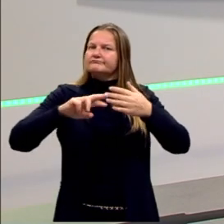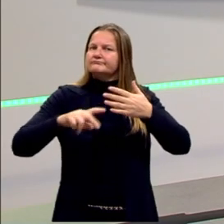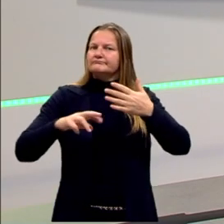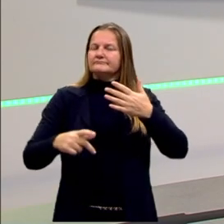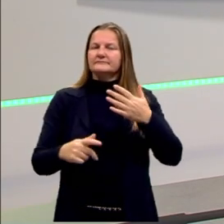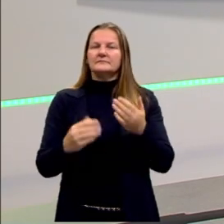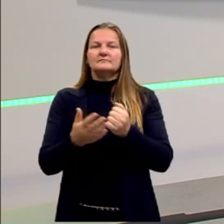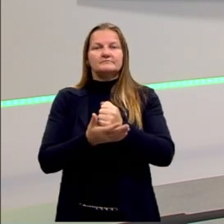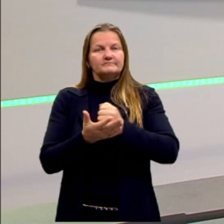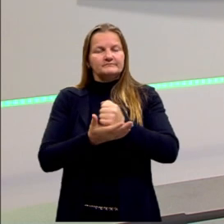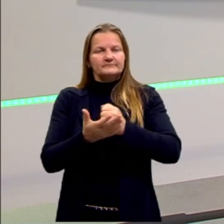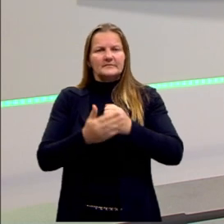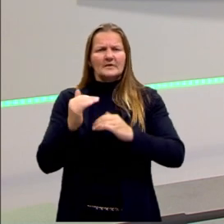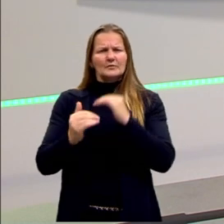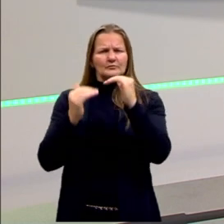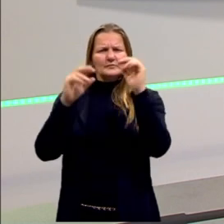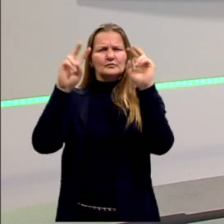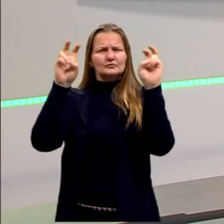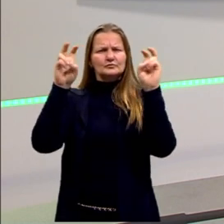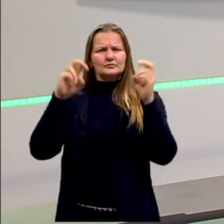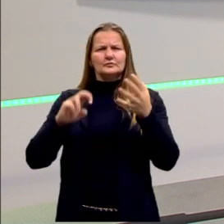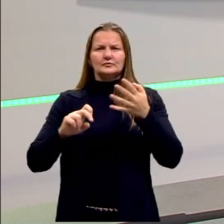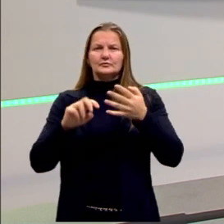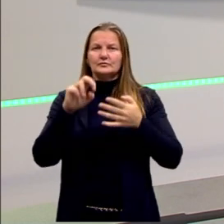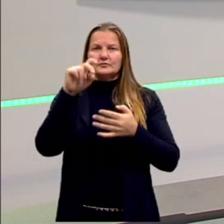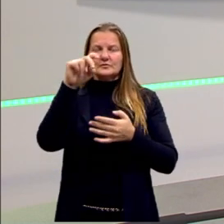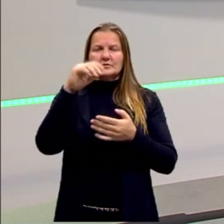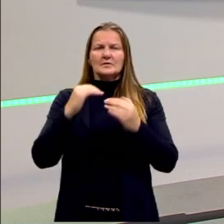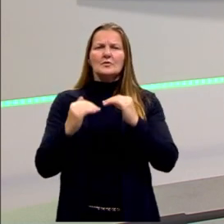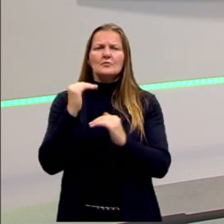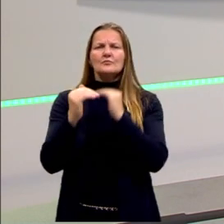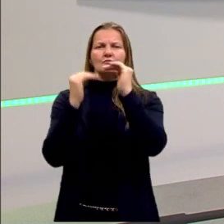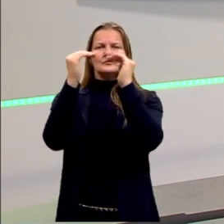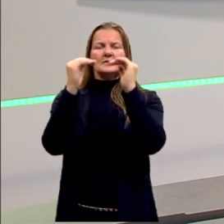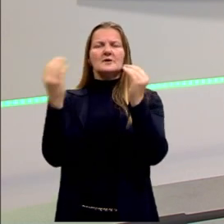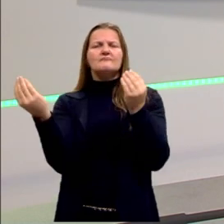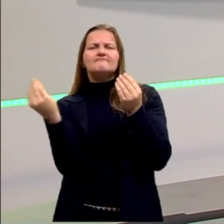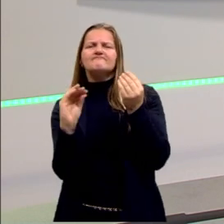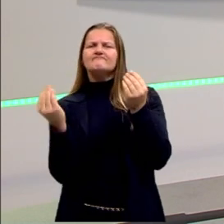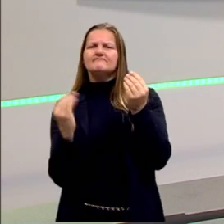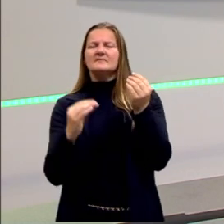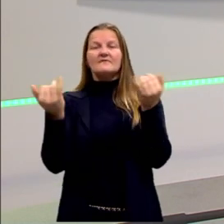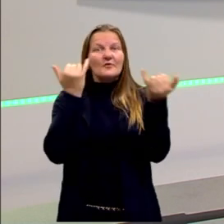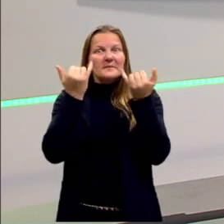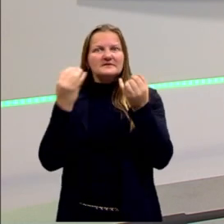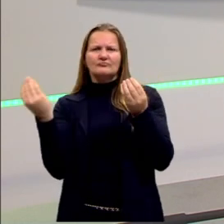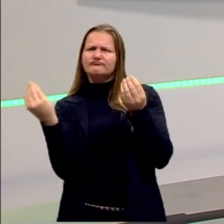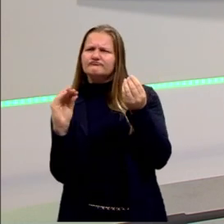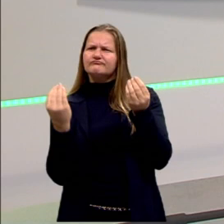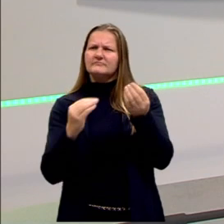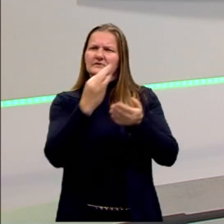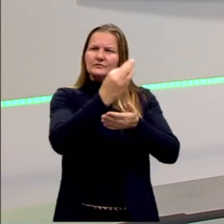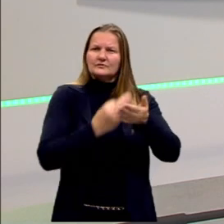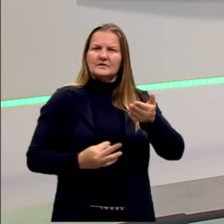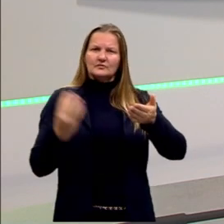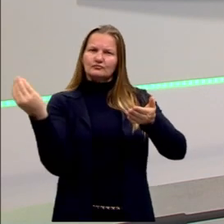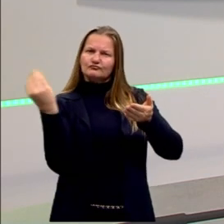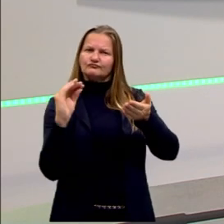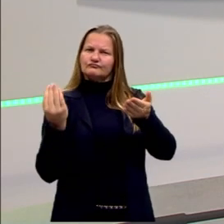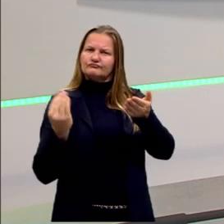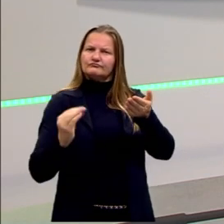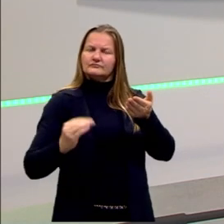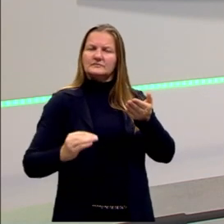básico da progressão temática é que a gente possa ir acrescentando novas informações para que o texto não fique